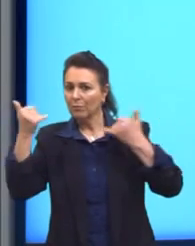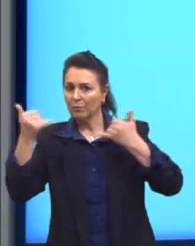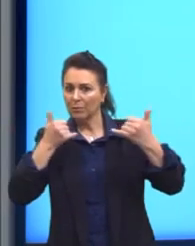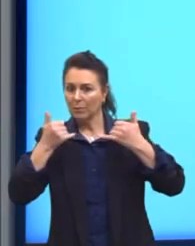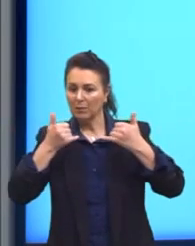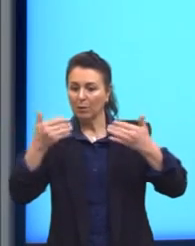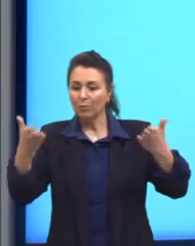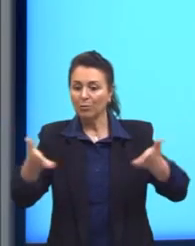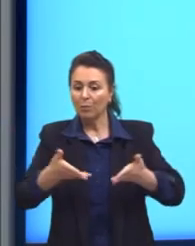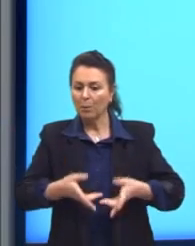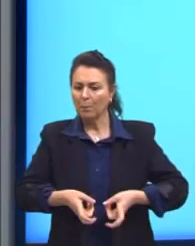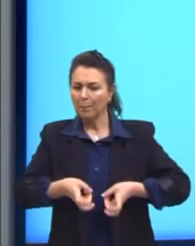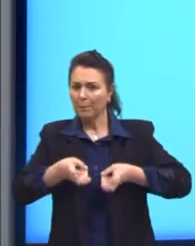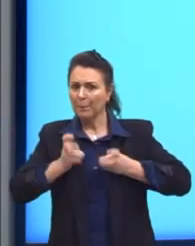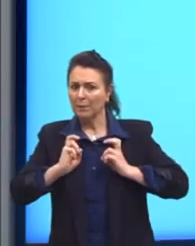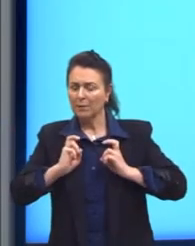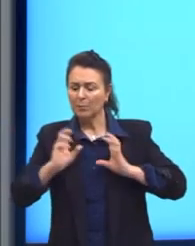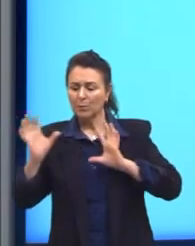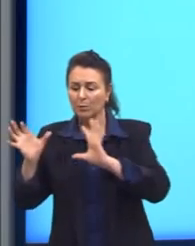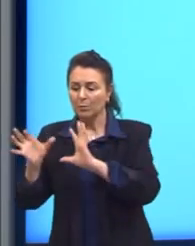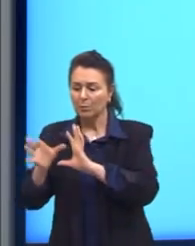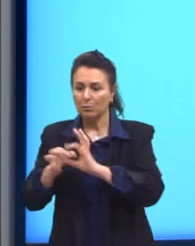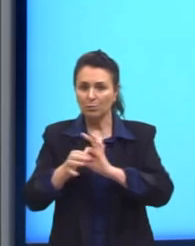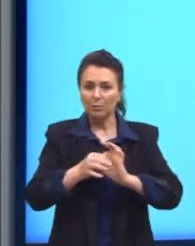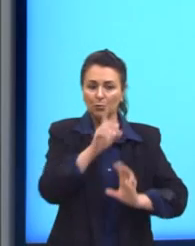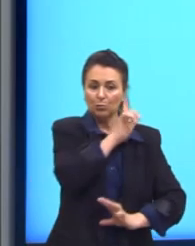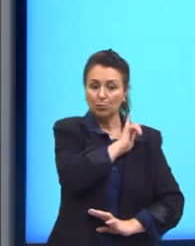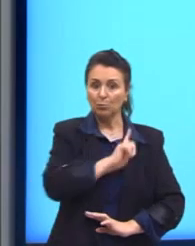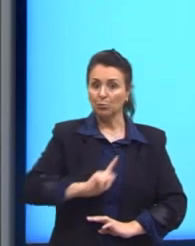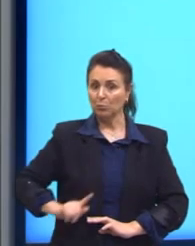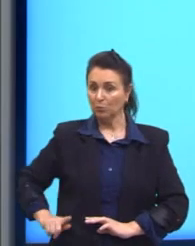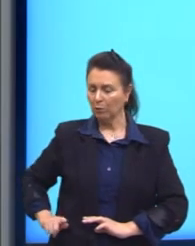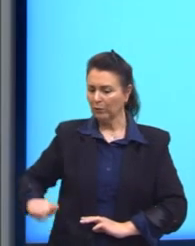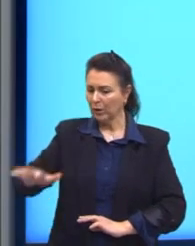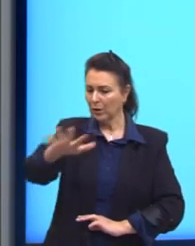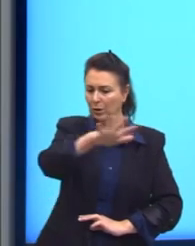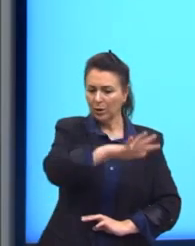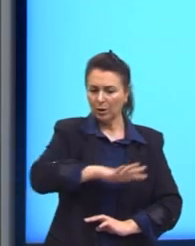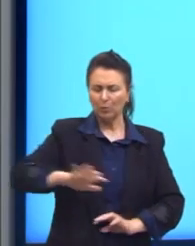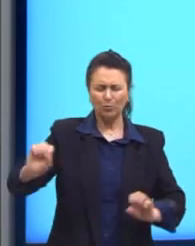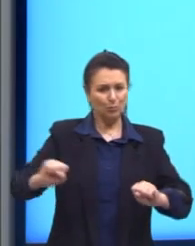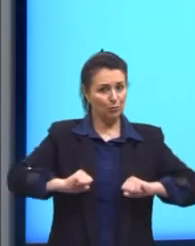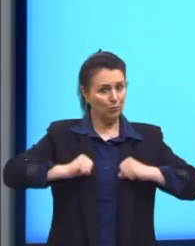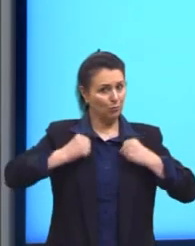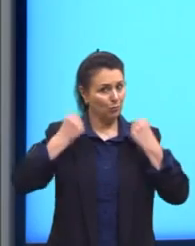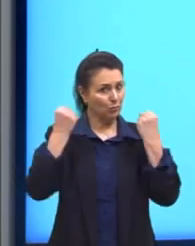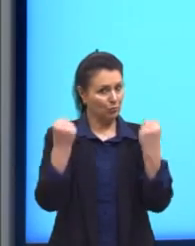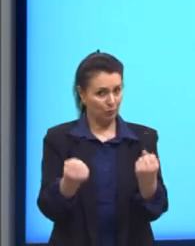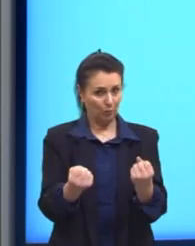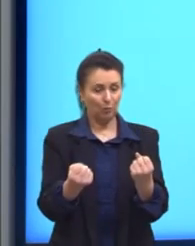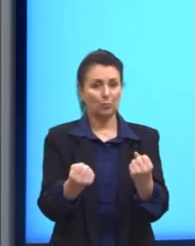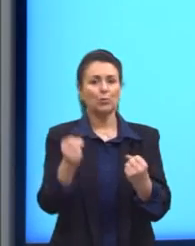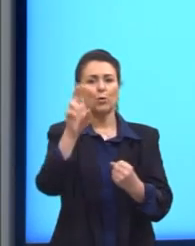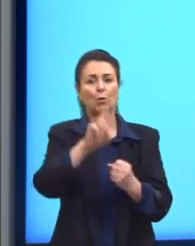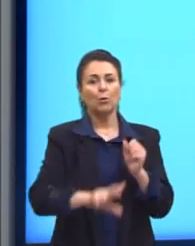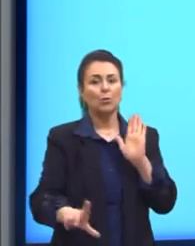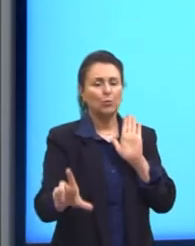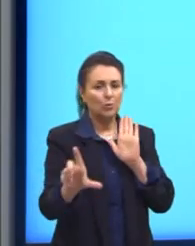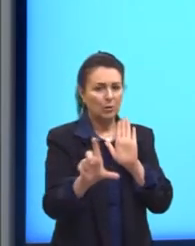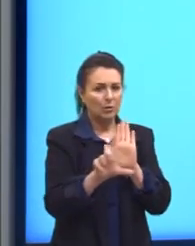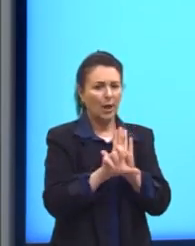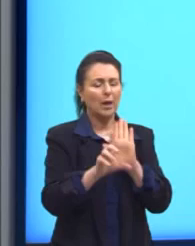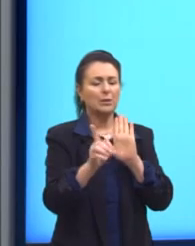percebe-se nos contextos governamentais um esforço gerado por leis e decretos,